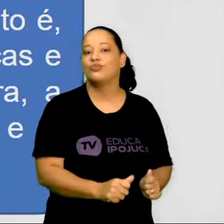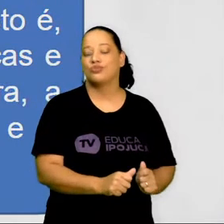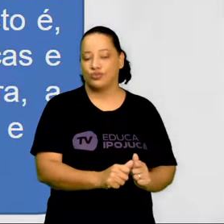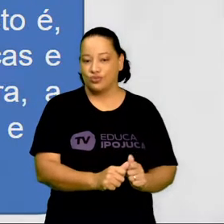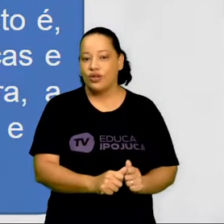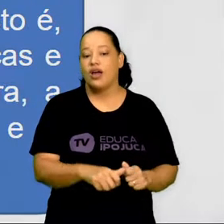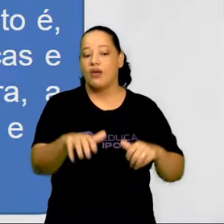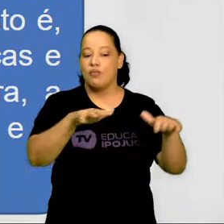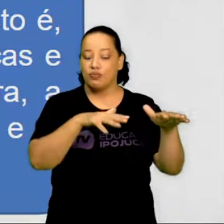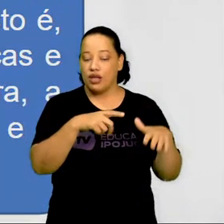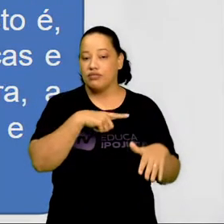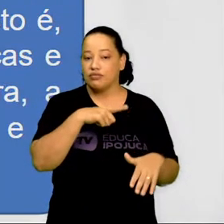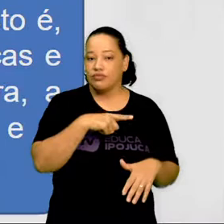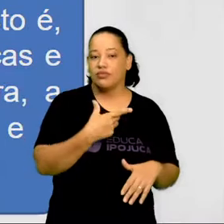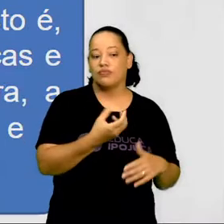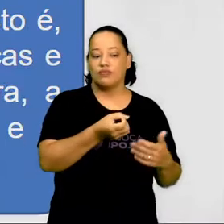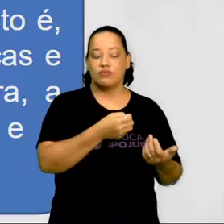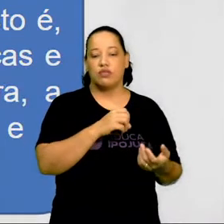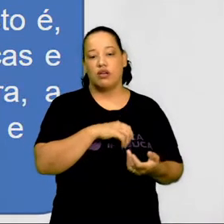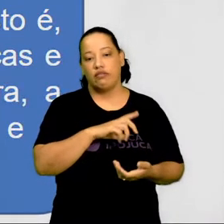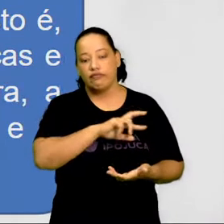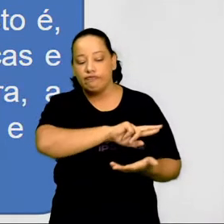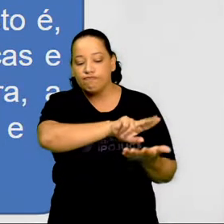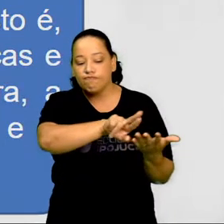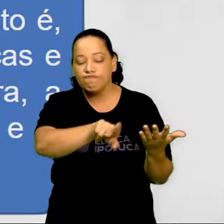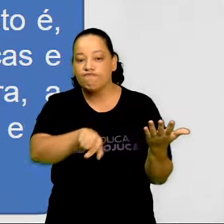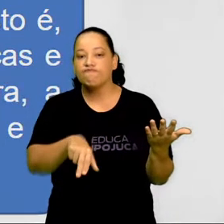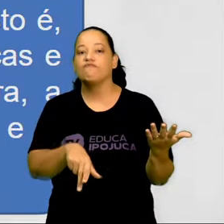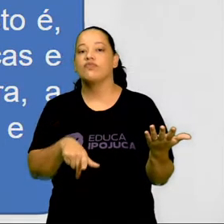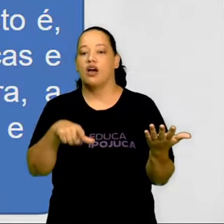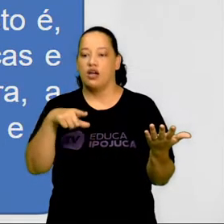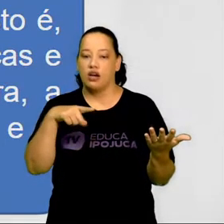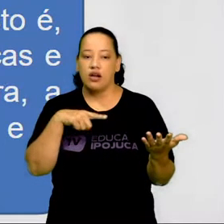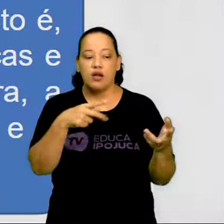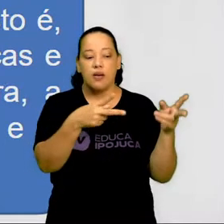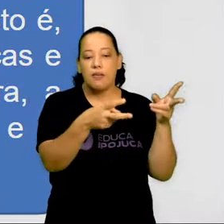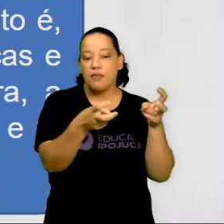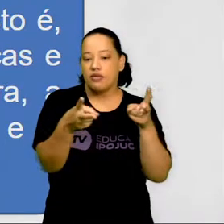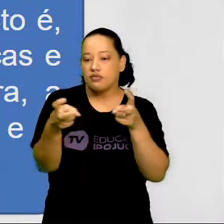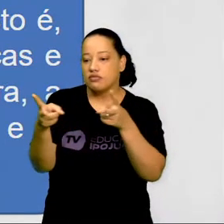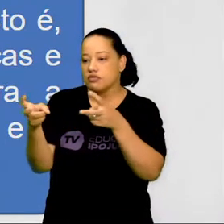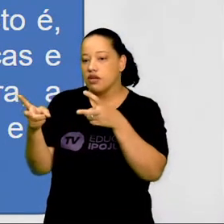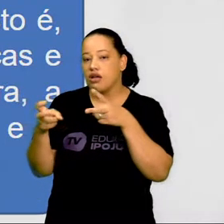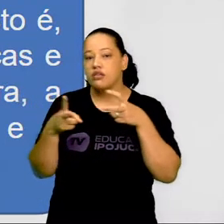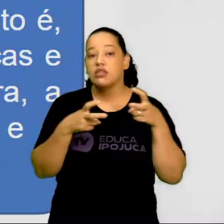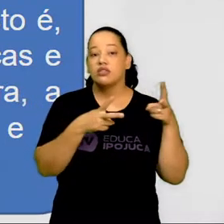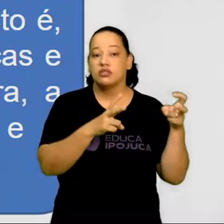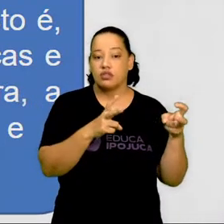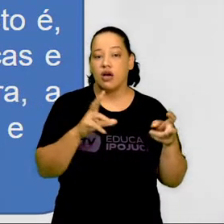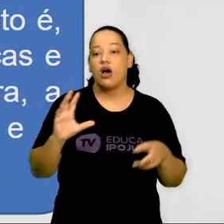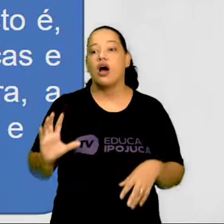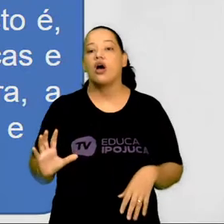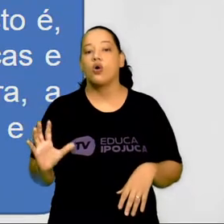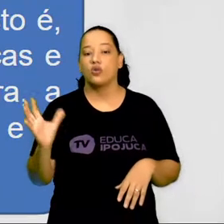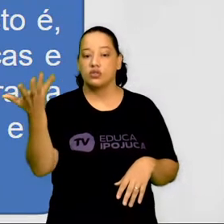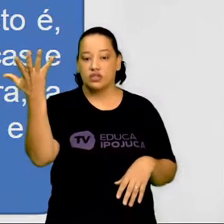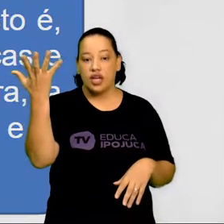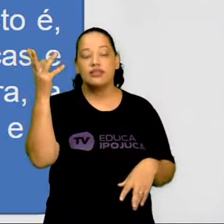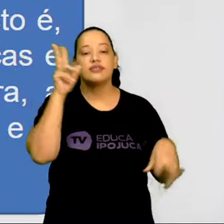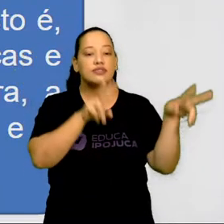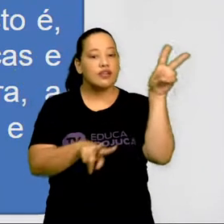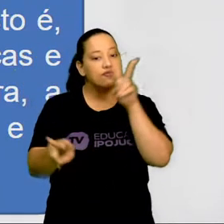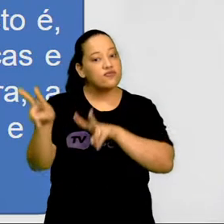que podem ser vistas. Isto é, sua apreciação acontece através da visão.